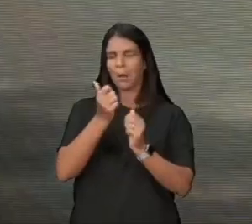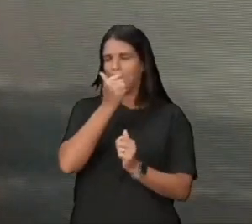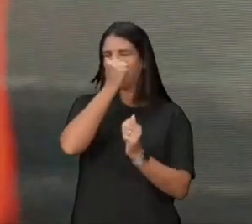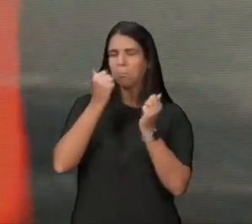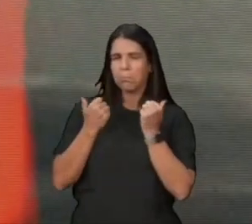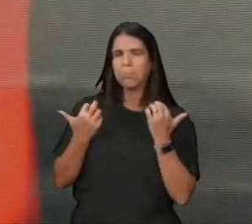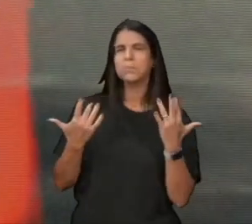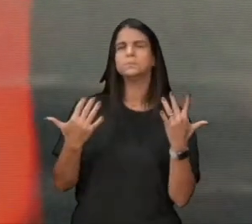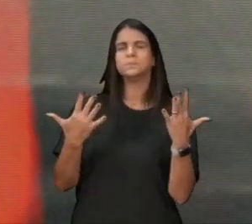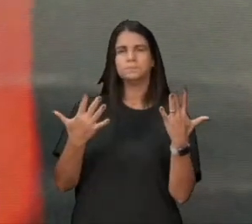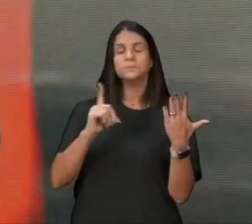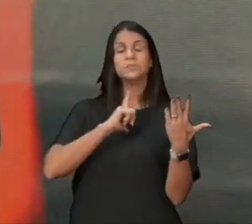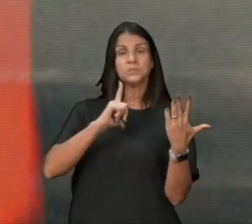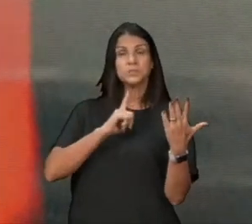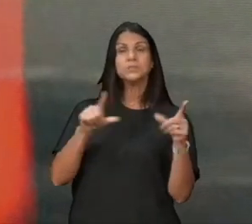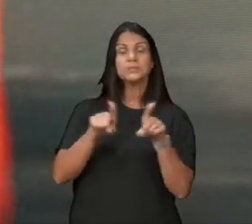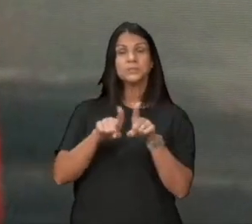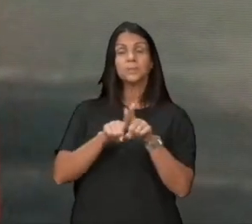tinha também, uma estrutura médica,